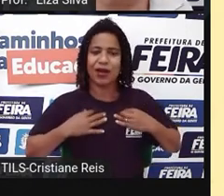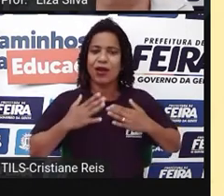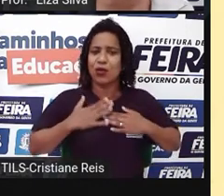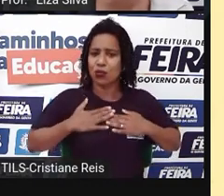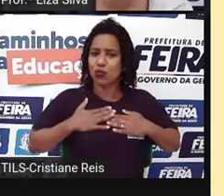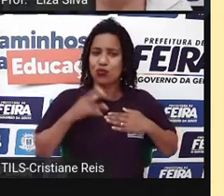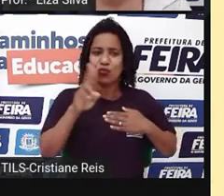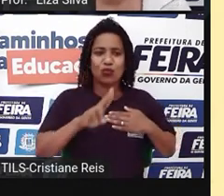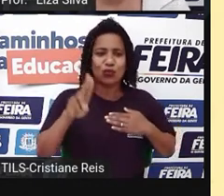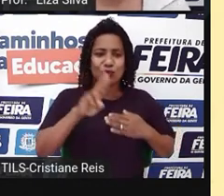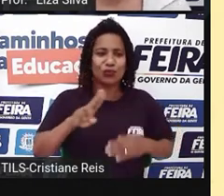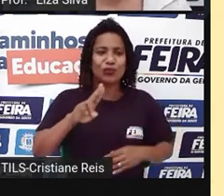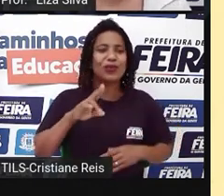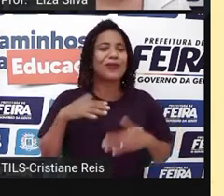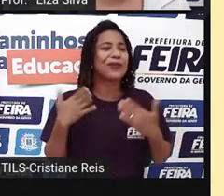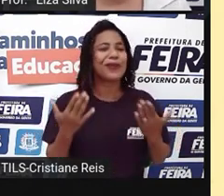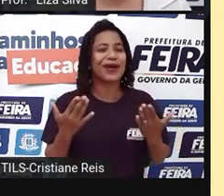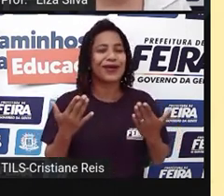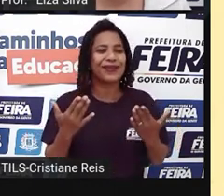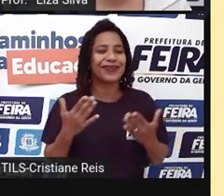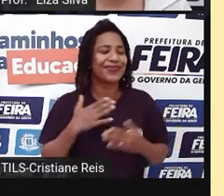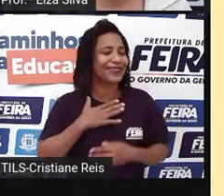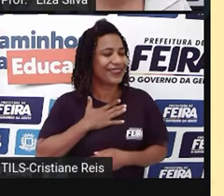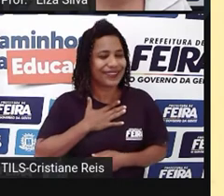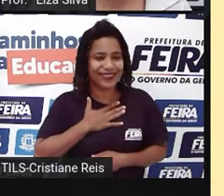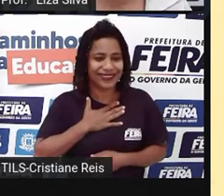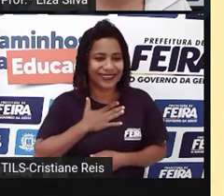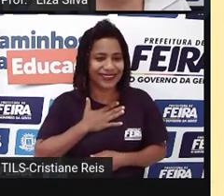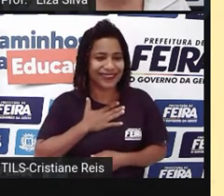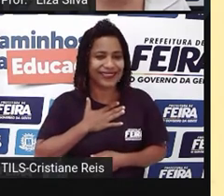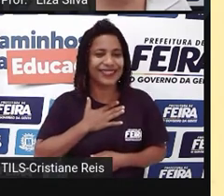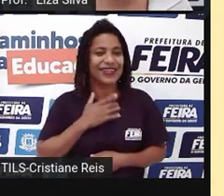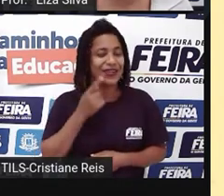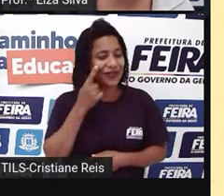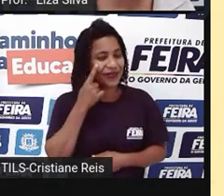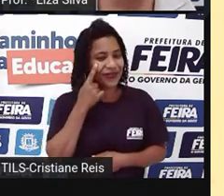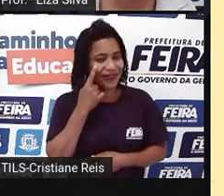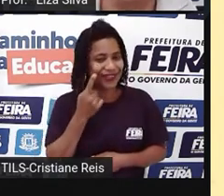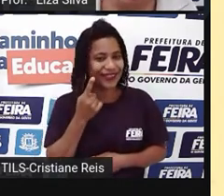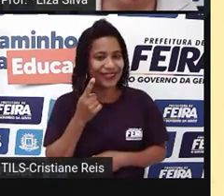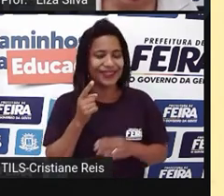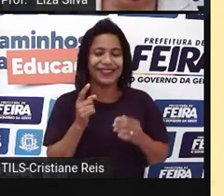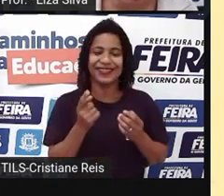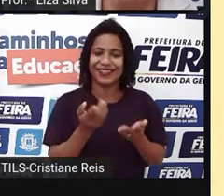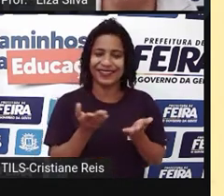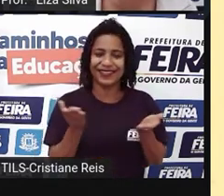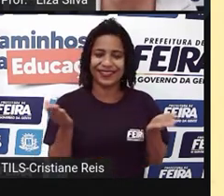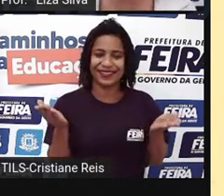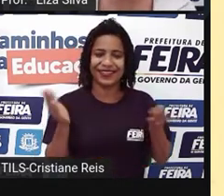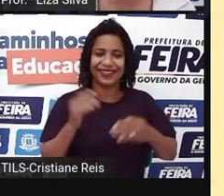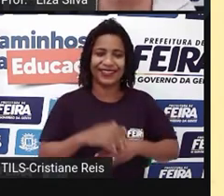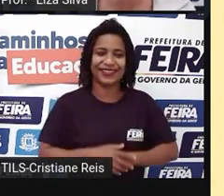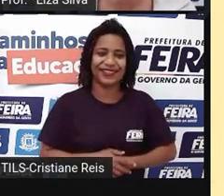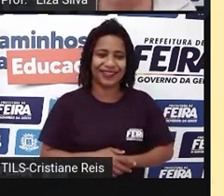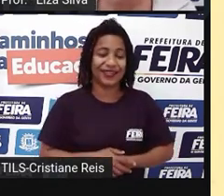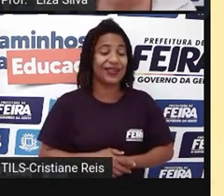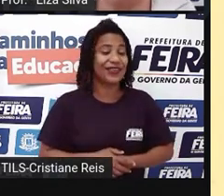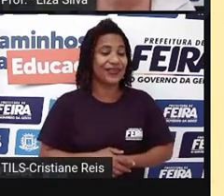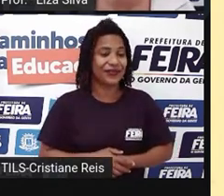cotidianamente? I love legs and t-shirts. Ok? So, I like